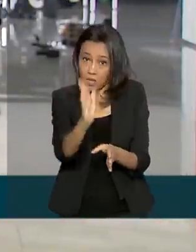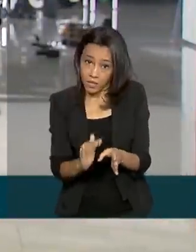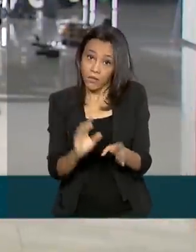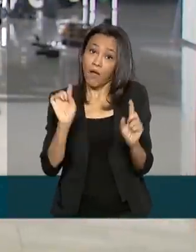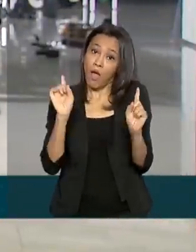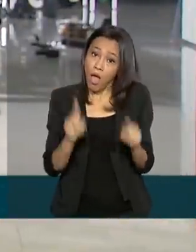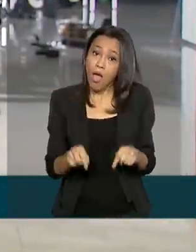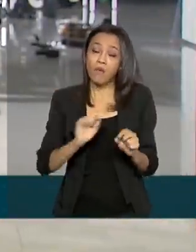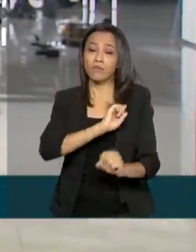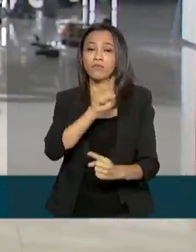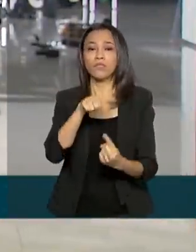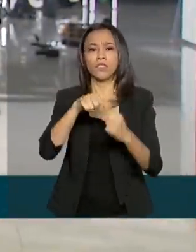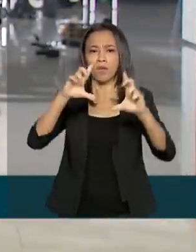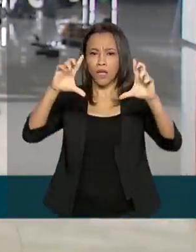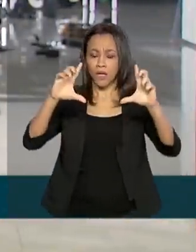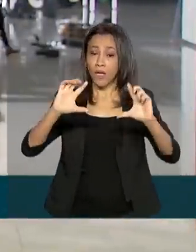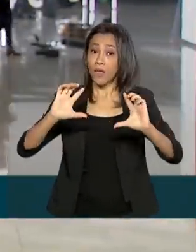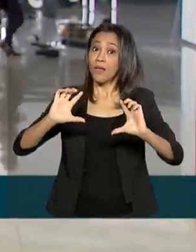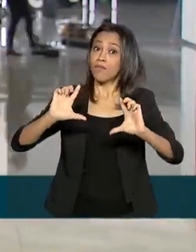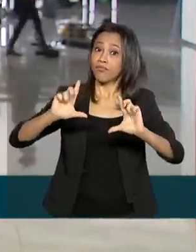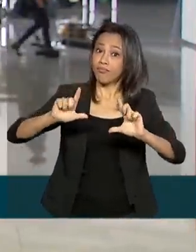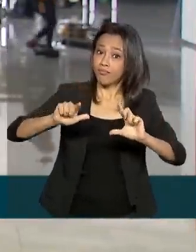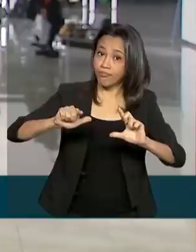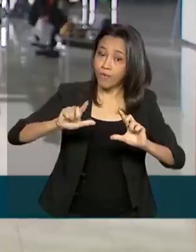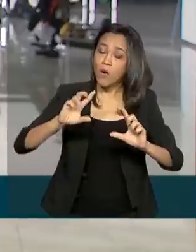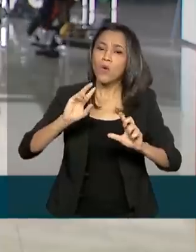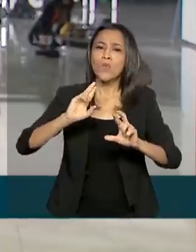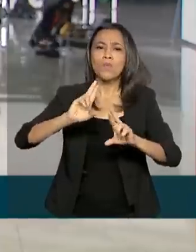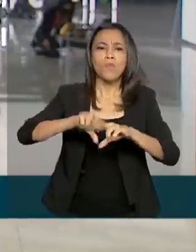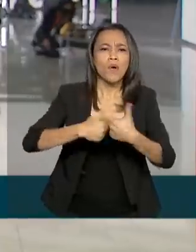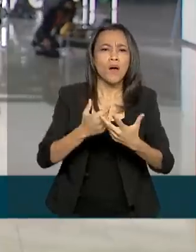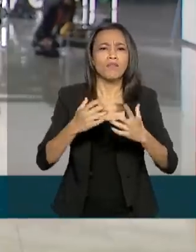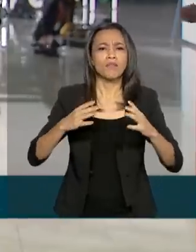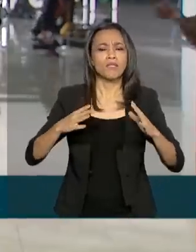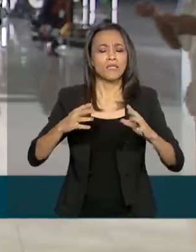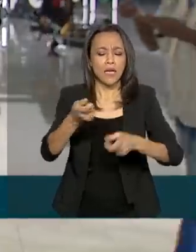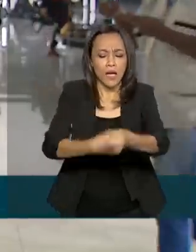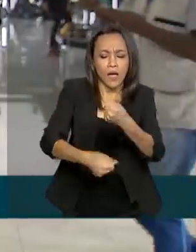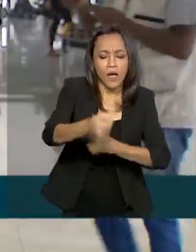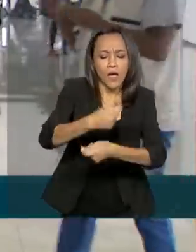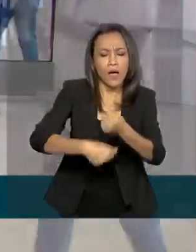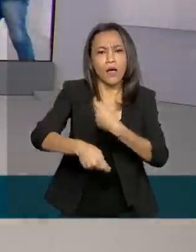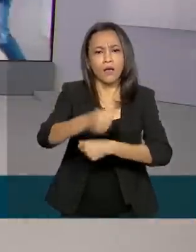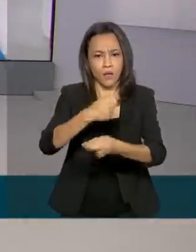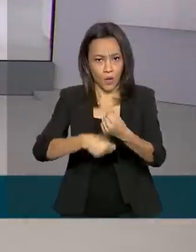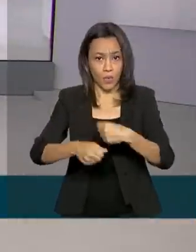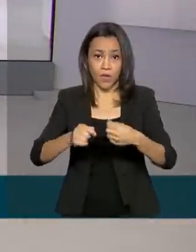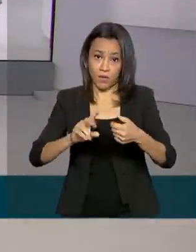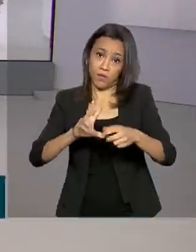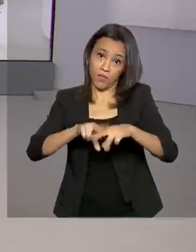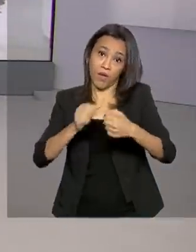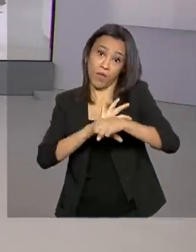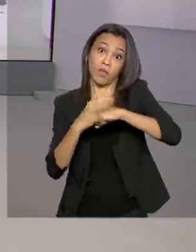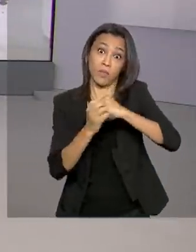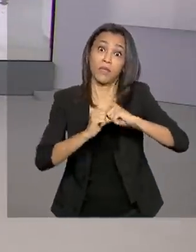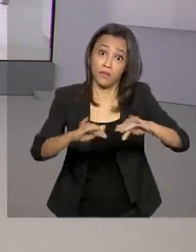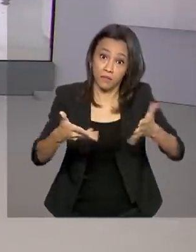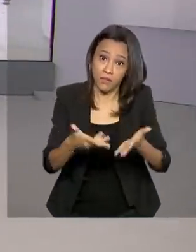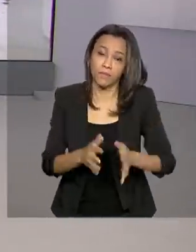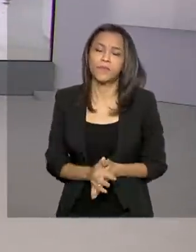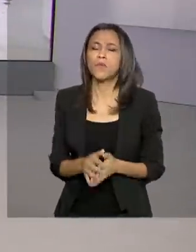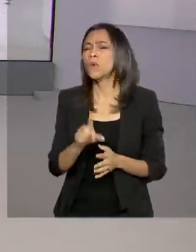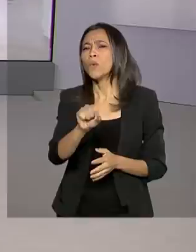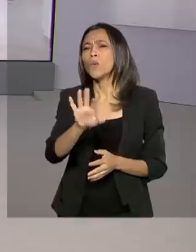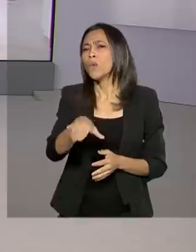à desaceleração da economia por causa da pandemia de Covid-19. Luciana, e quais são os reflexos dessa